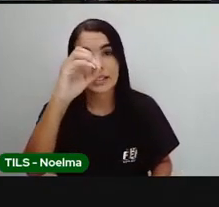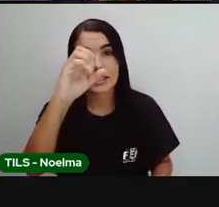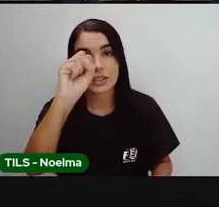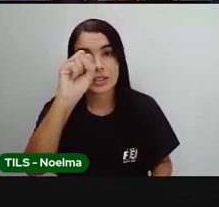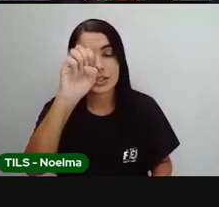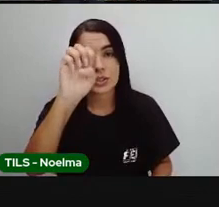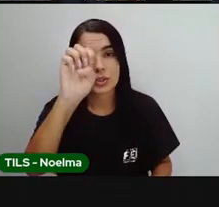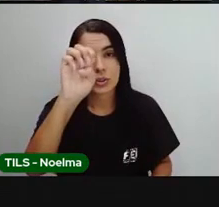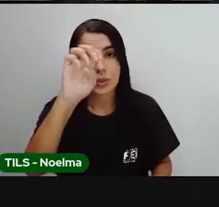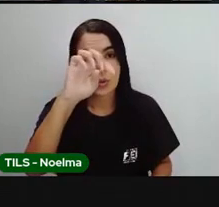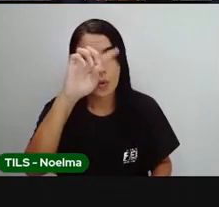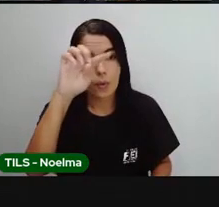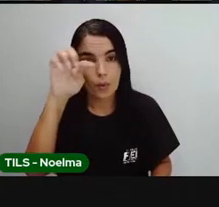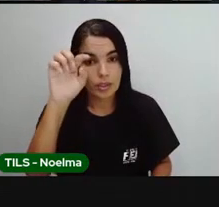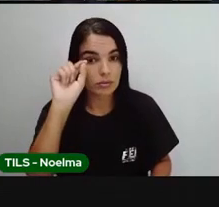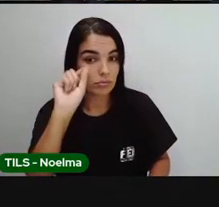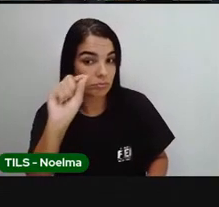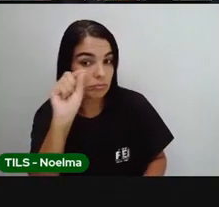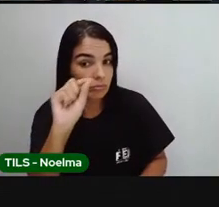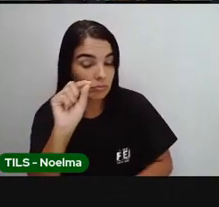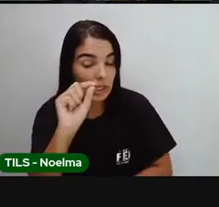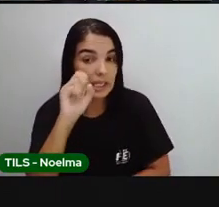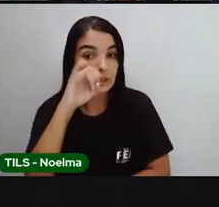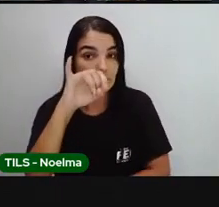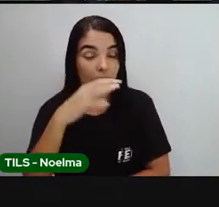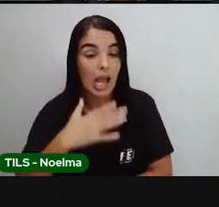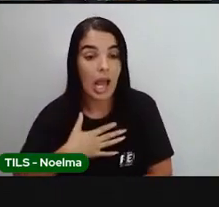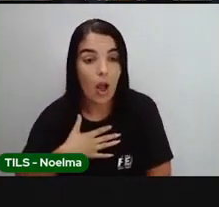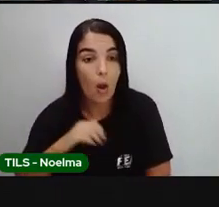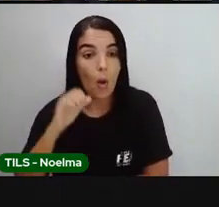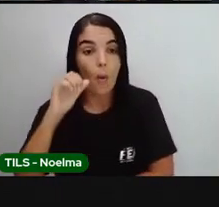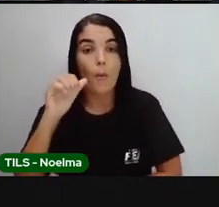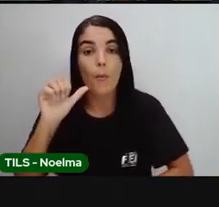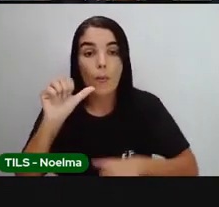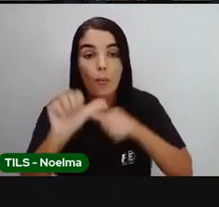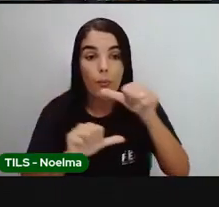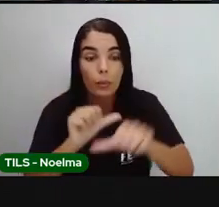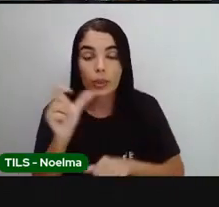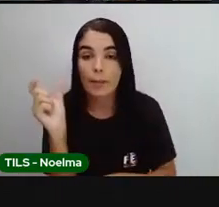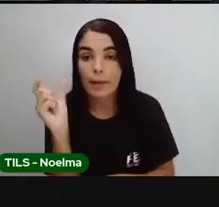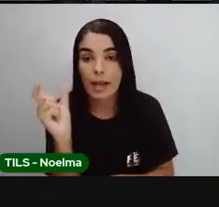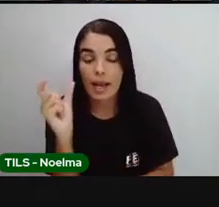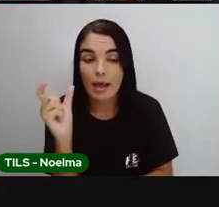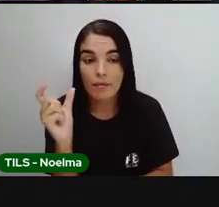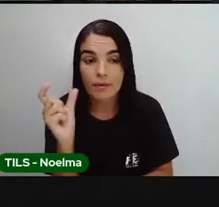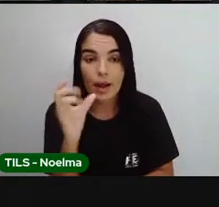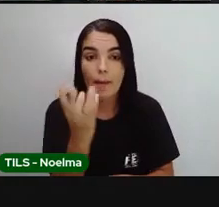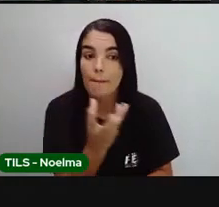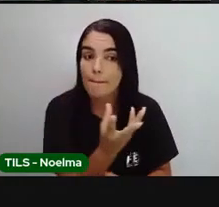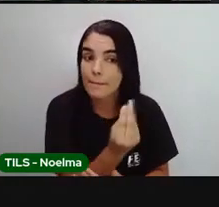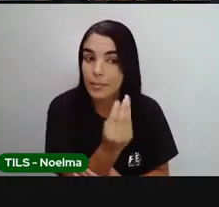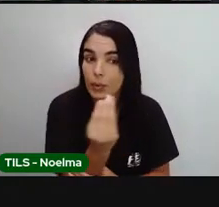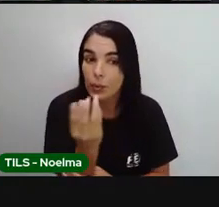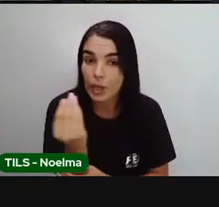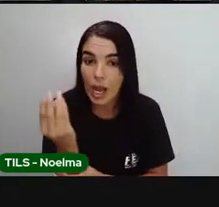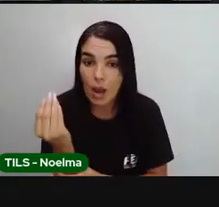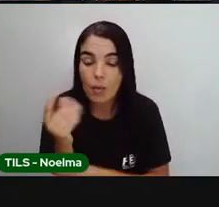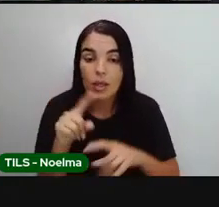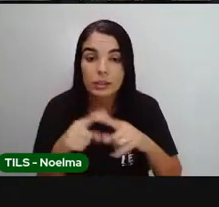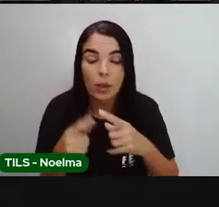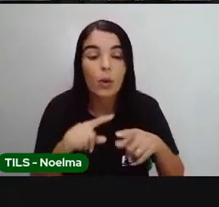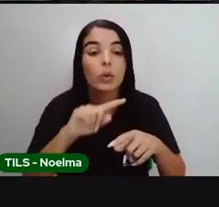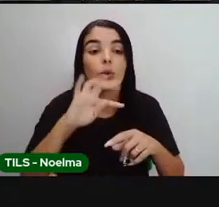Então, se eu mudo a palavra para o plural, todas as palavras que tiver relação